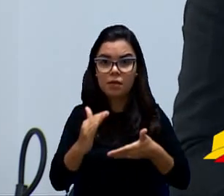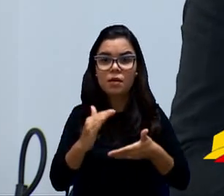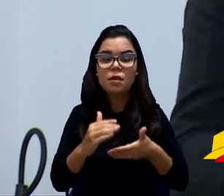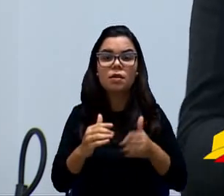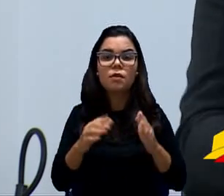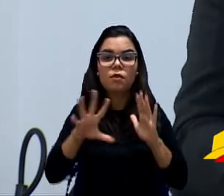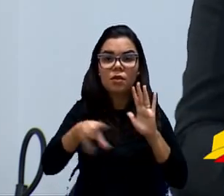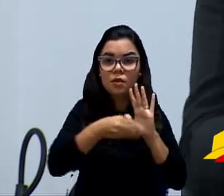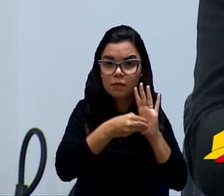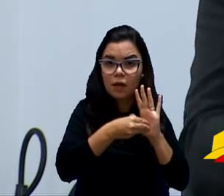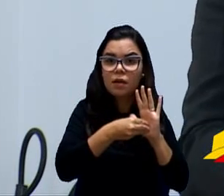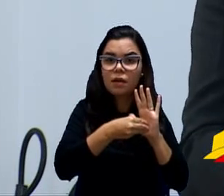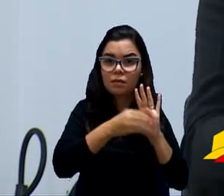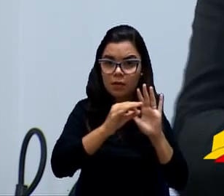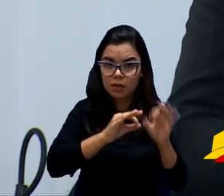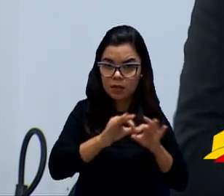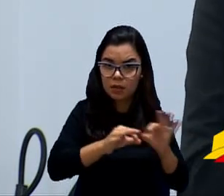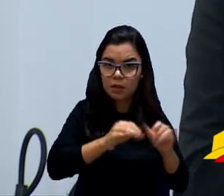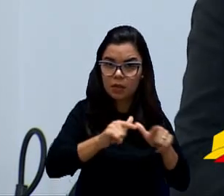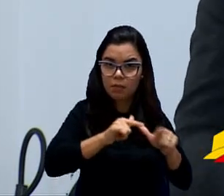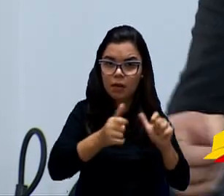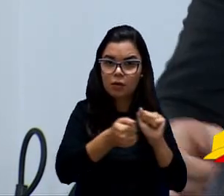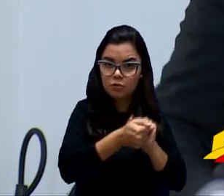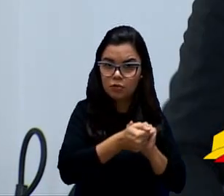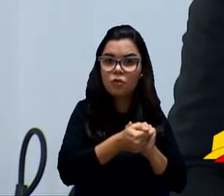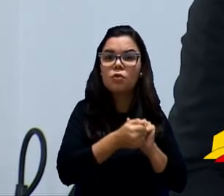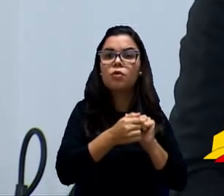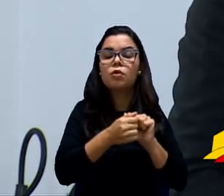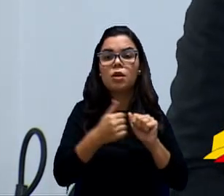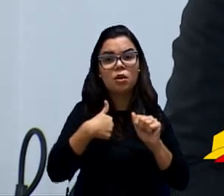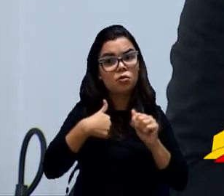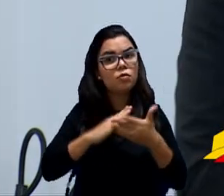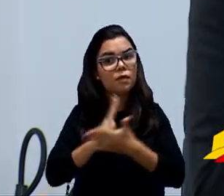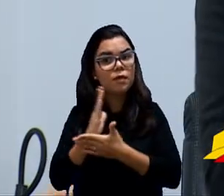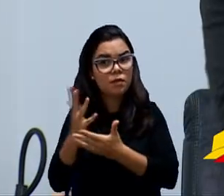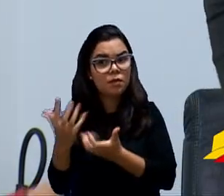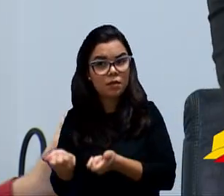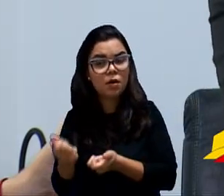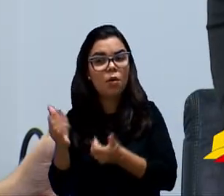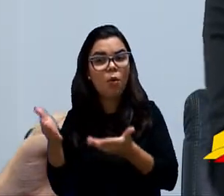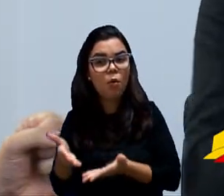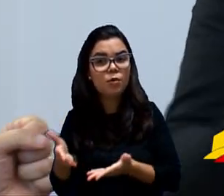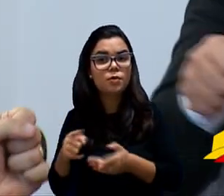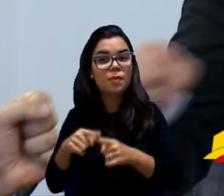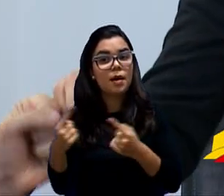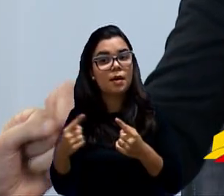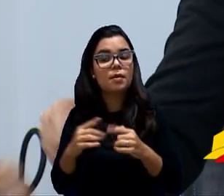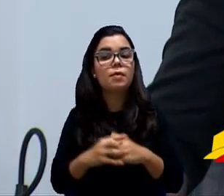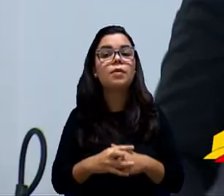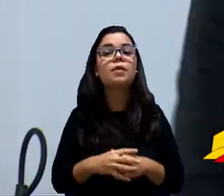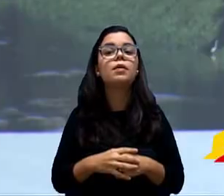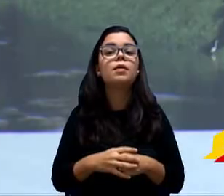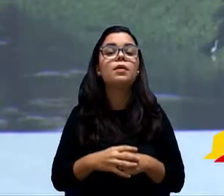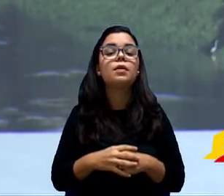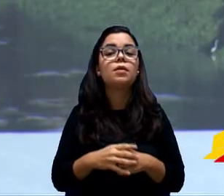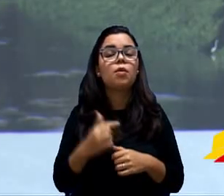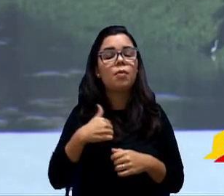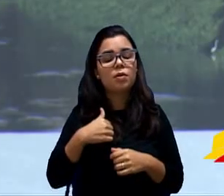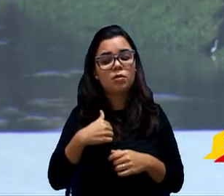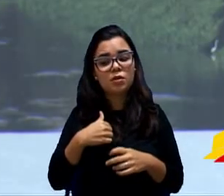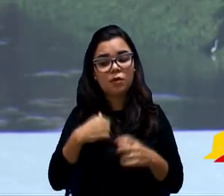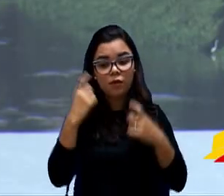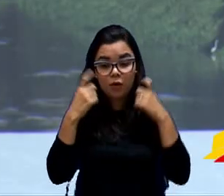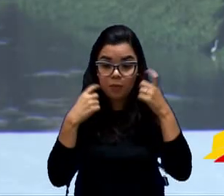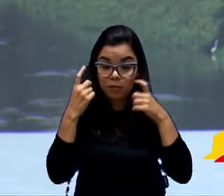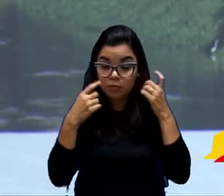faz emenda, a gente assina junto, a gente trabalha junto e vamos verificar isso aí. Isso é favorável de votar hoje, Vitão. Vou pontuar de novo aqui. A primeira coisa que eu achei estranha é que não